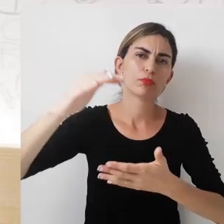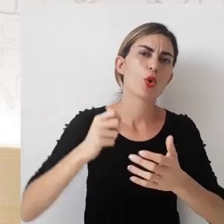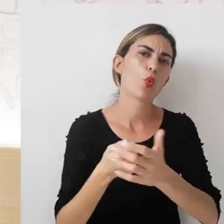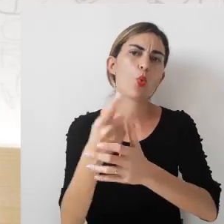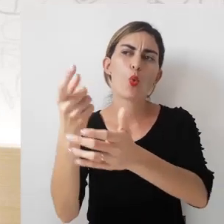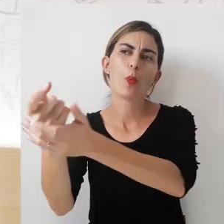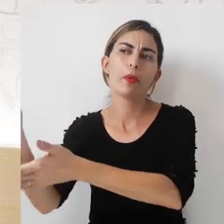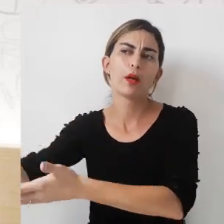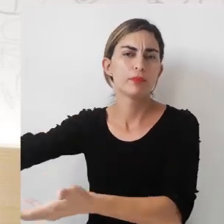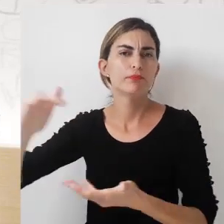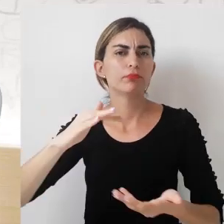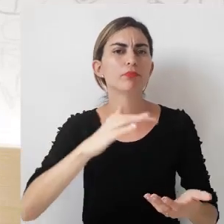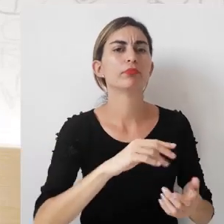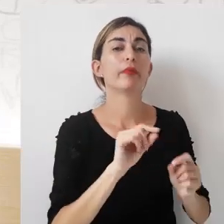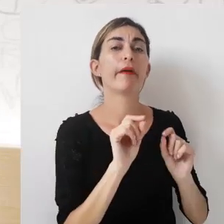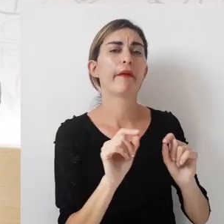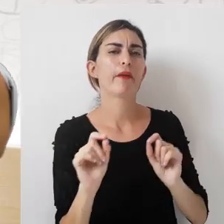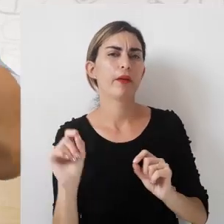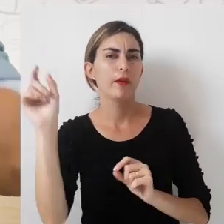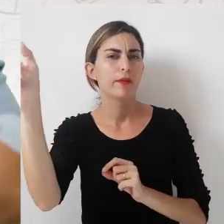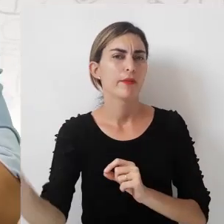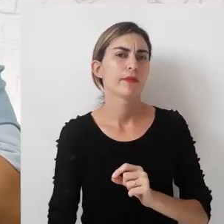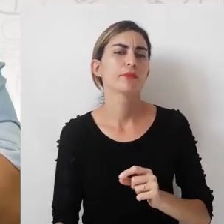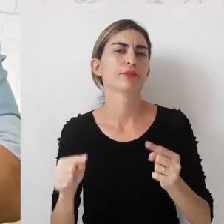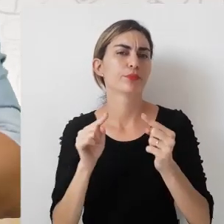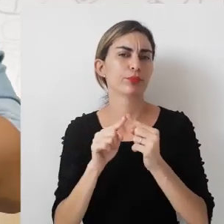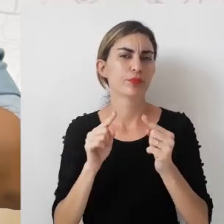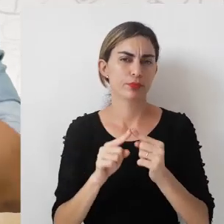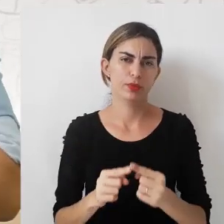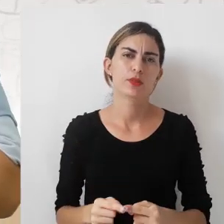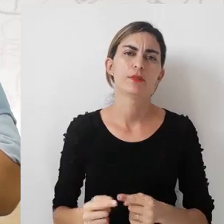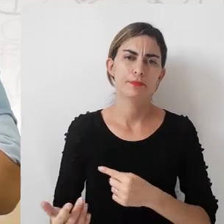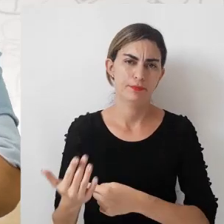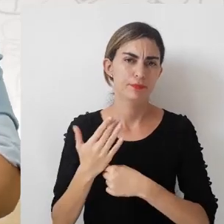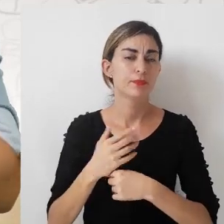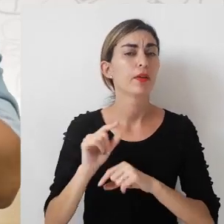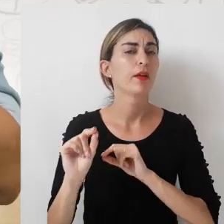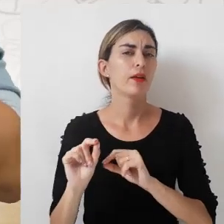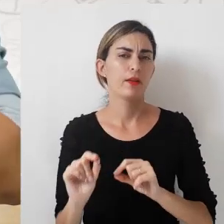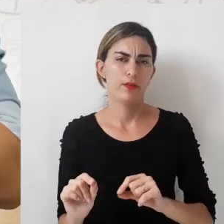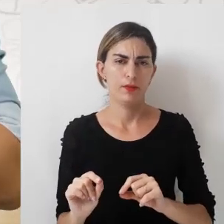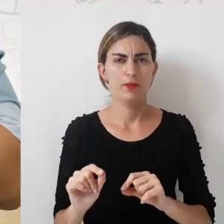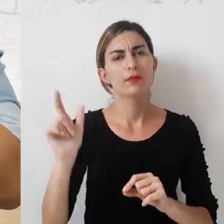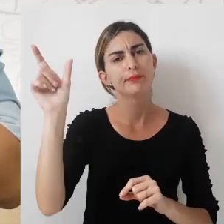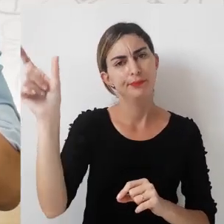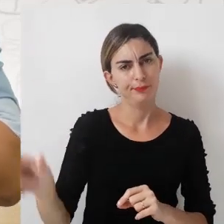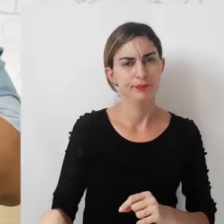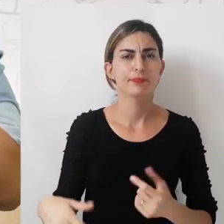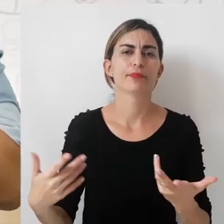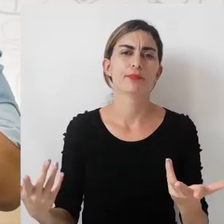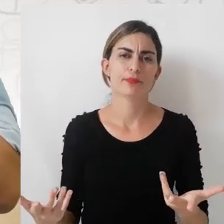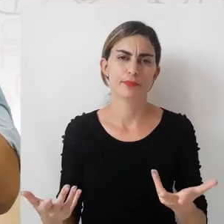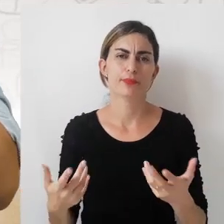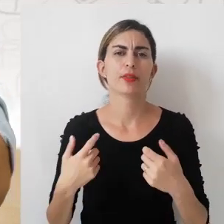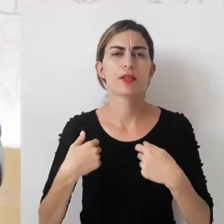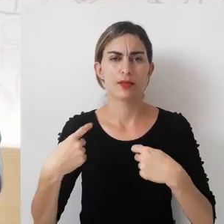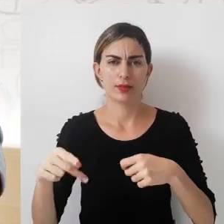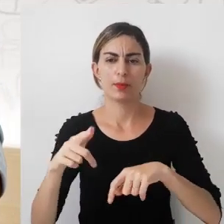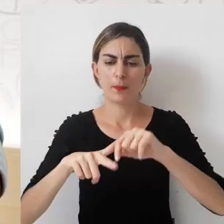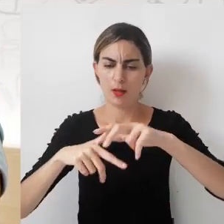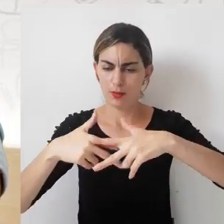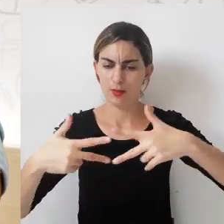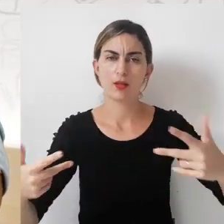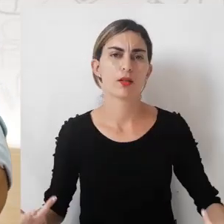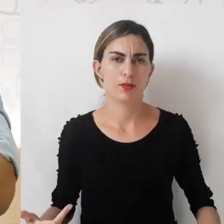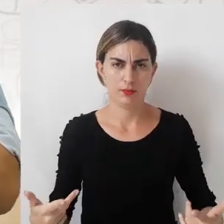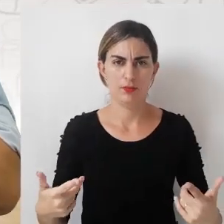de produto ou serviço pode estar apto a lhe servir, a lhe disponibilizar os